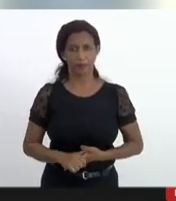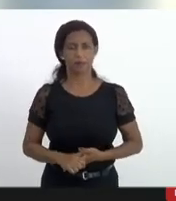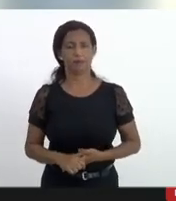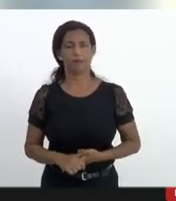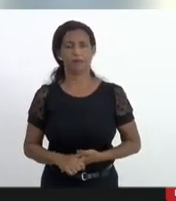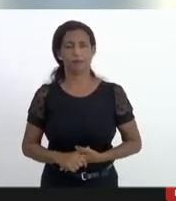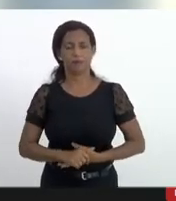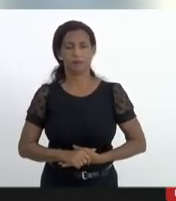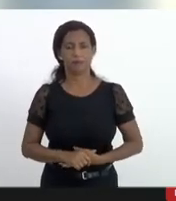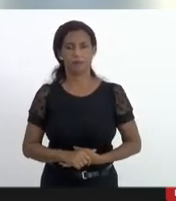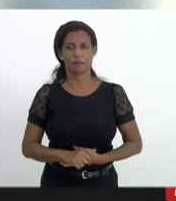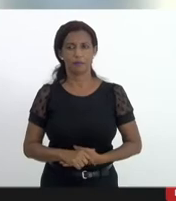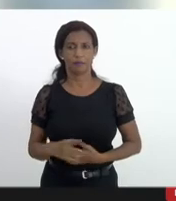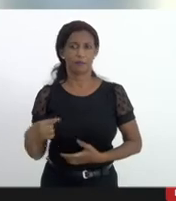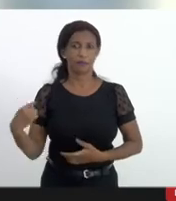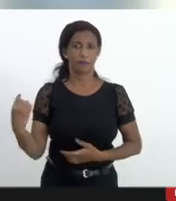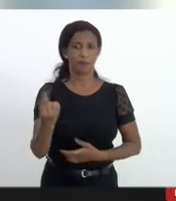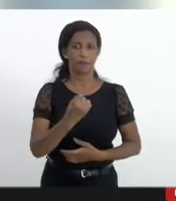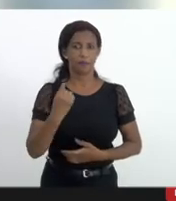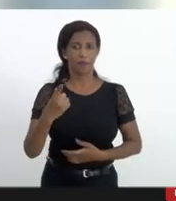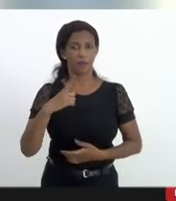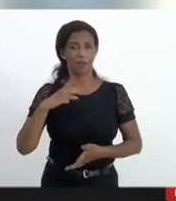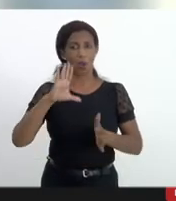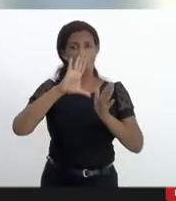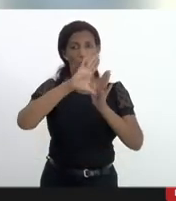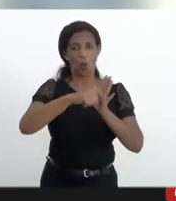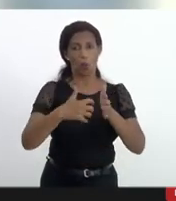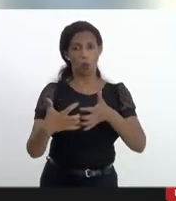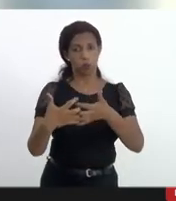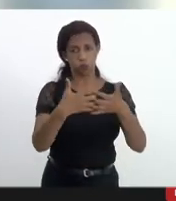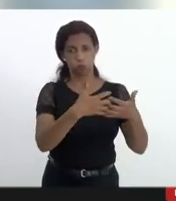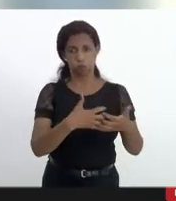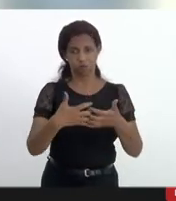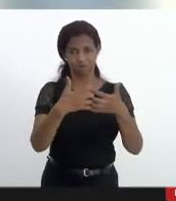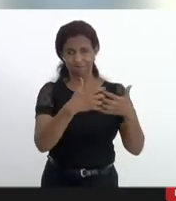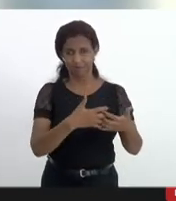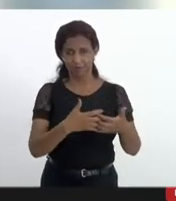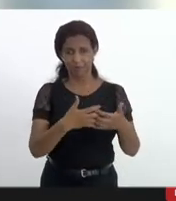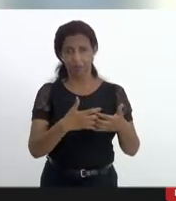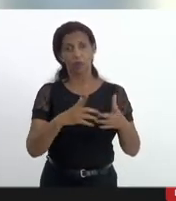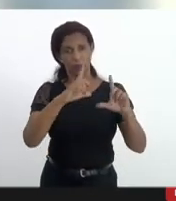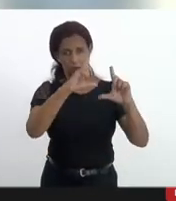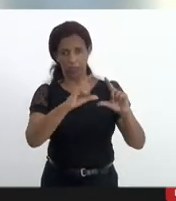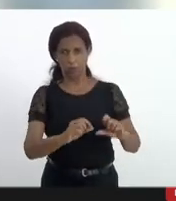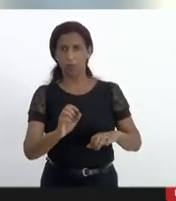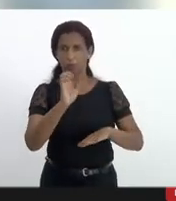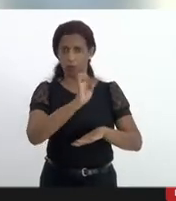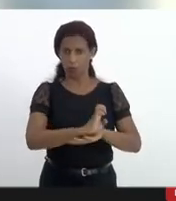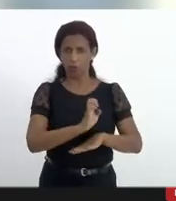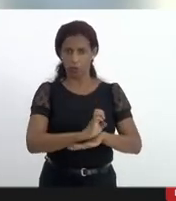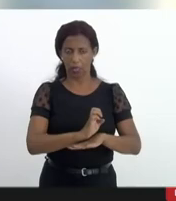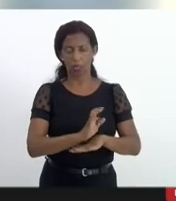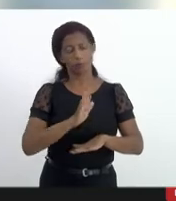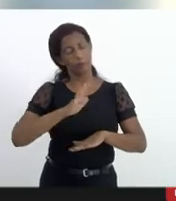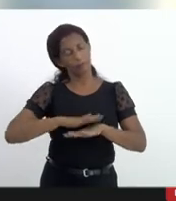a gente lida hoje com o fenômeno do roubo de carga que está em queda em todo o estado mas